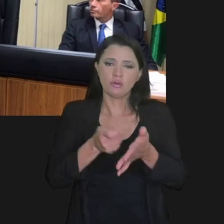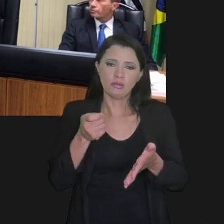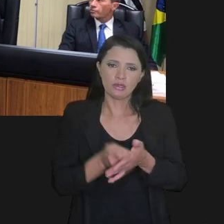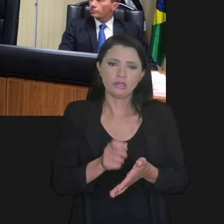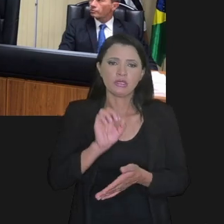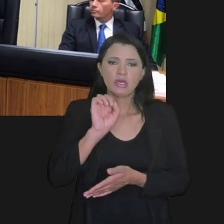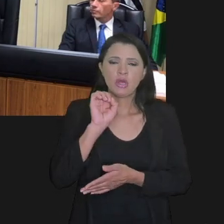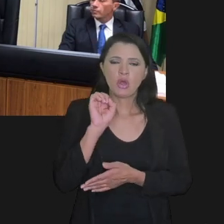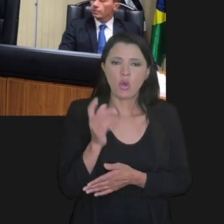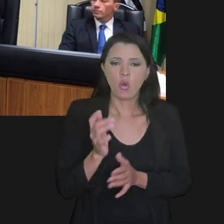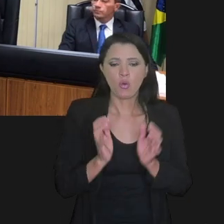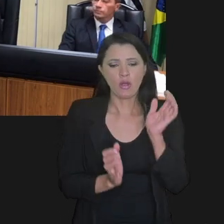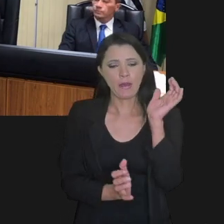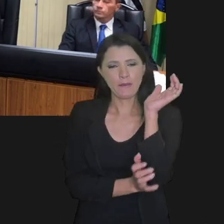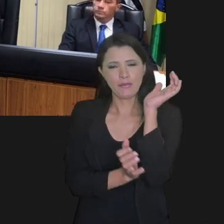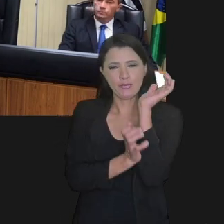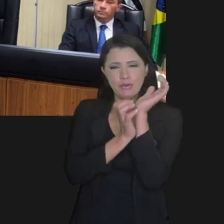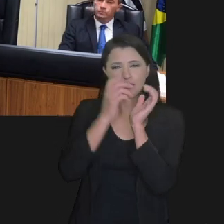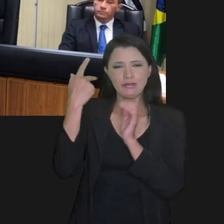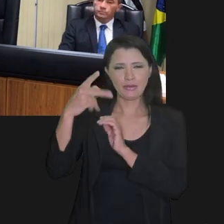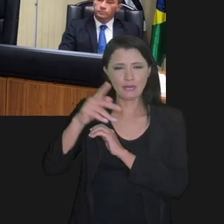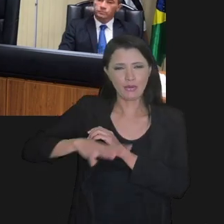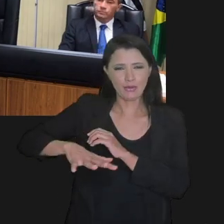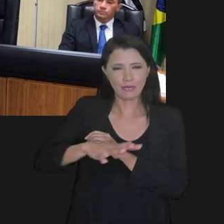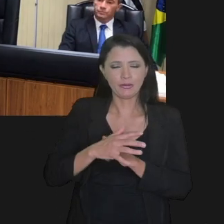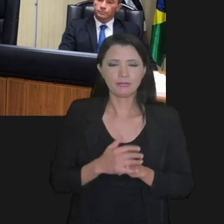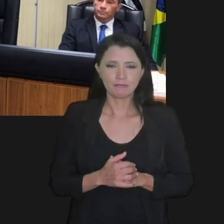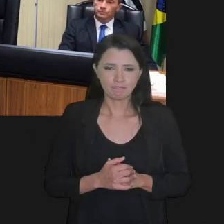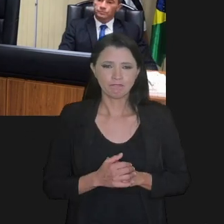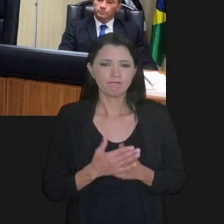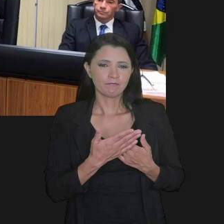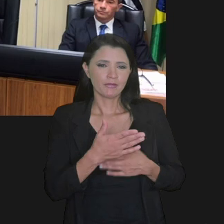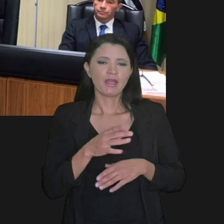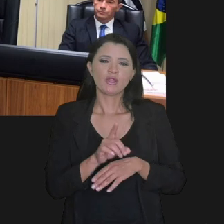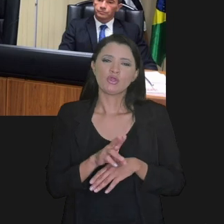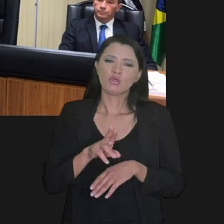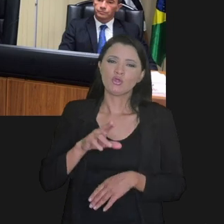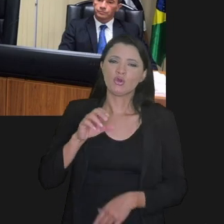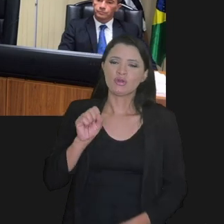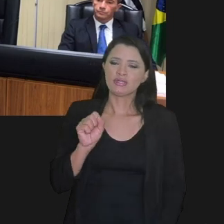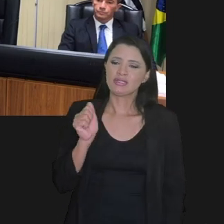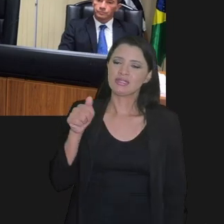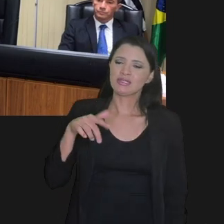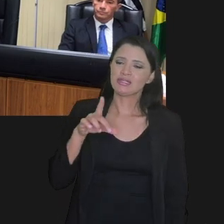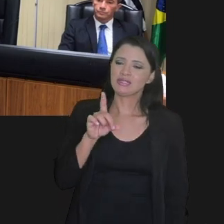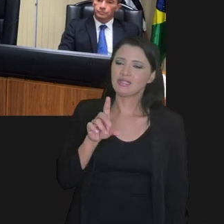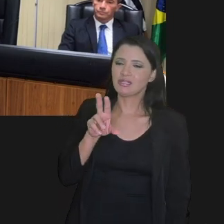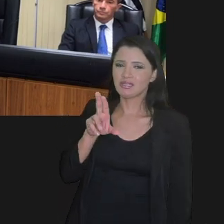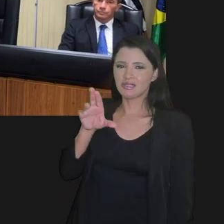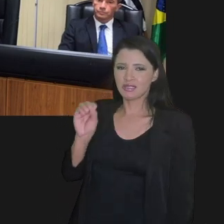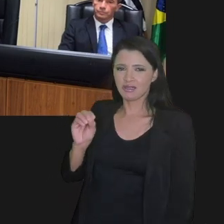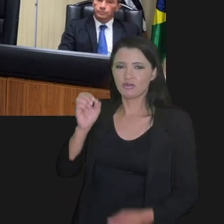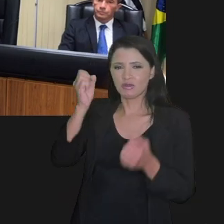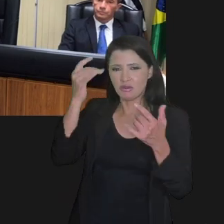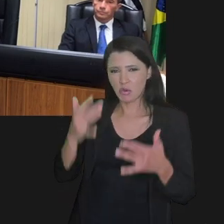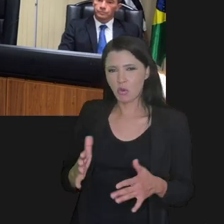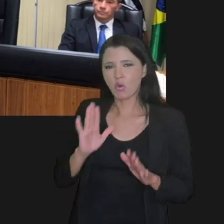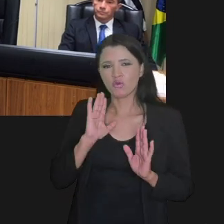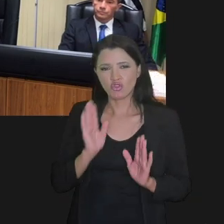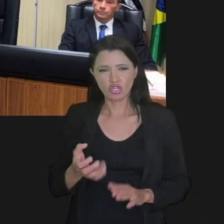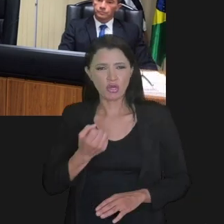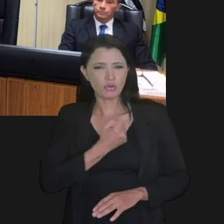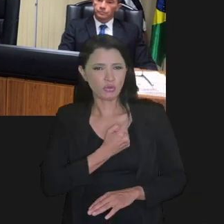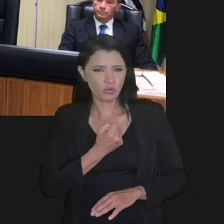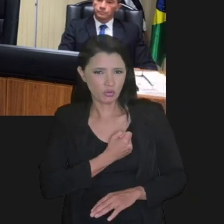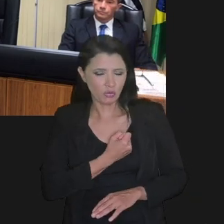da cobrança ou da burocracia tributária. Aqui, o doutor Sandro já tinha mencionado os números da